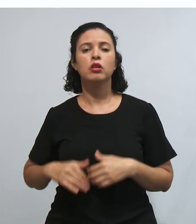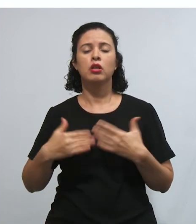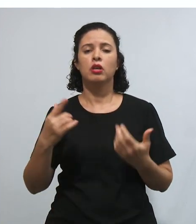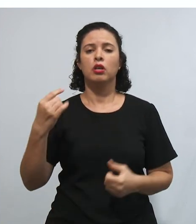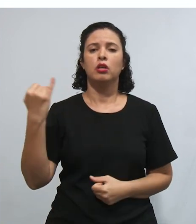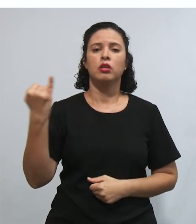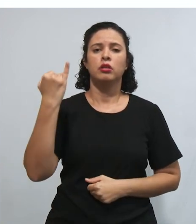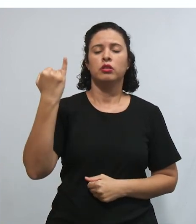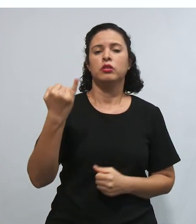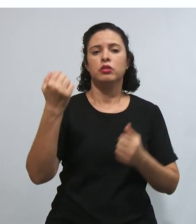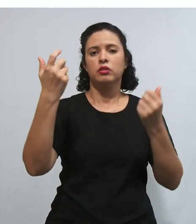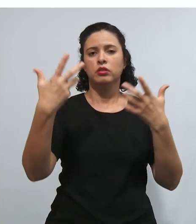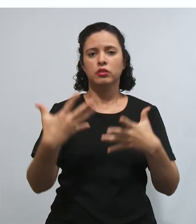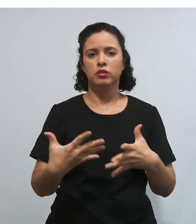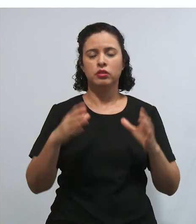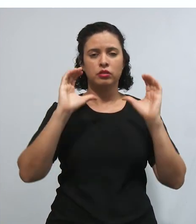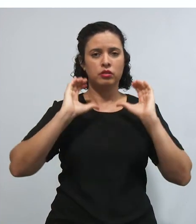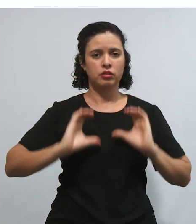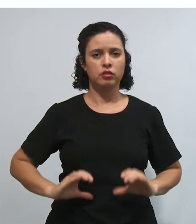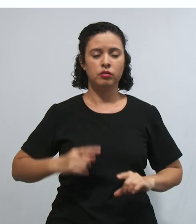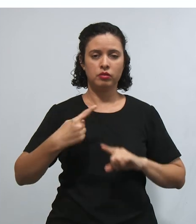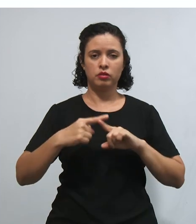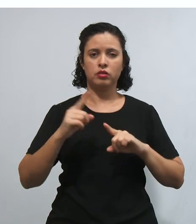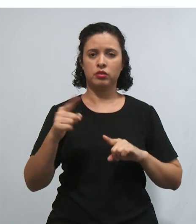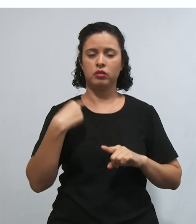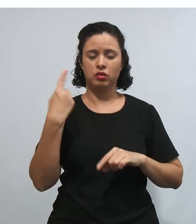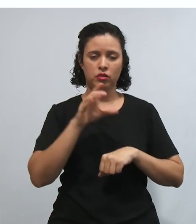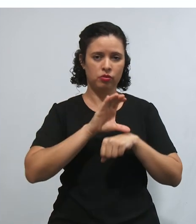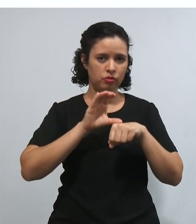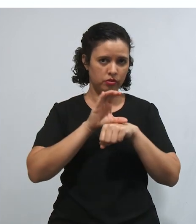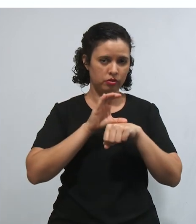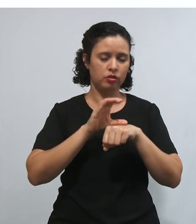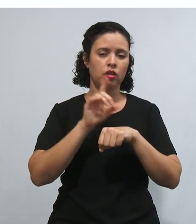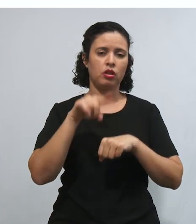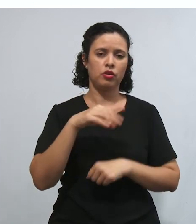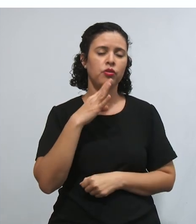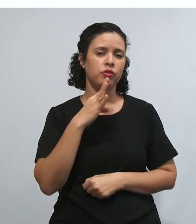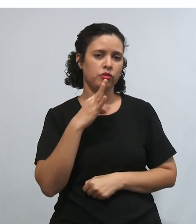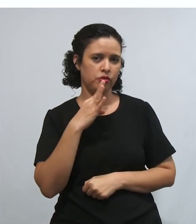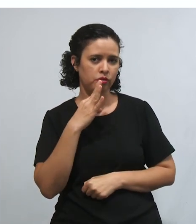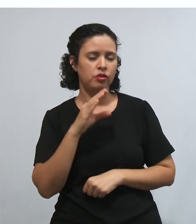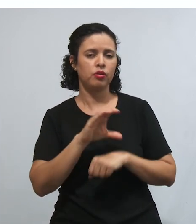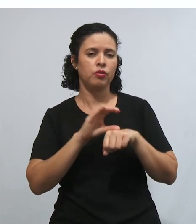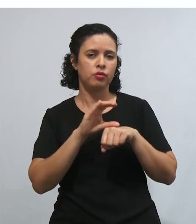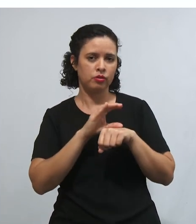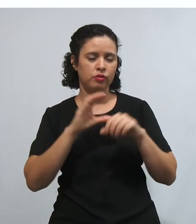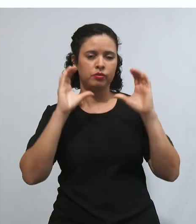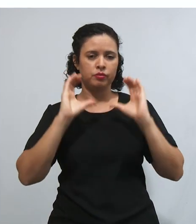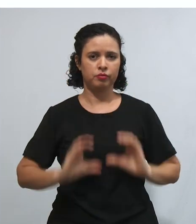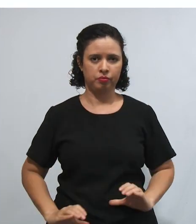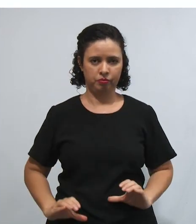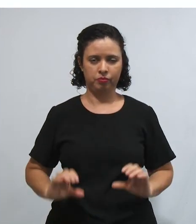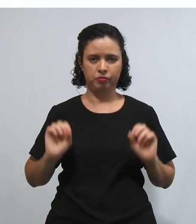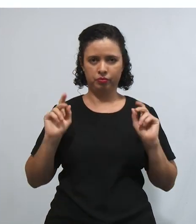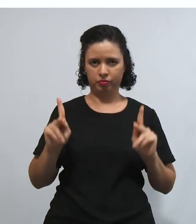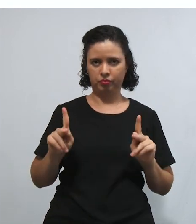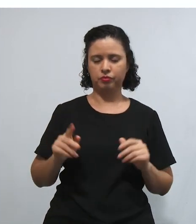a gente falar sobre a cidadania, porque a nossa Constituição é conhecida como a Constituição Cidadã.